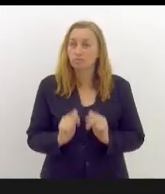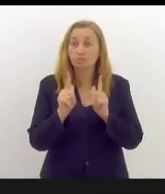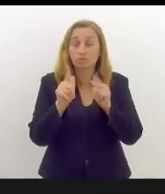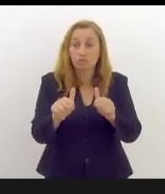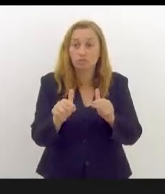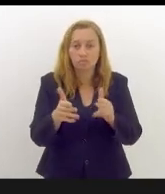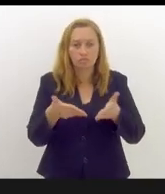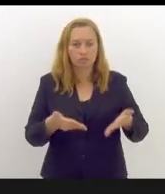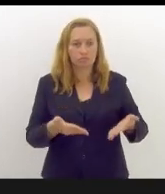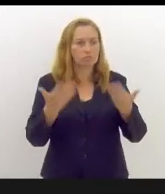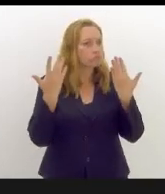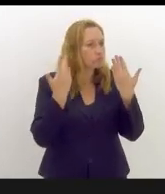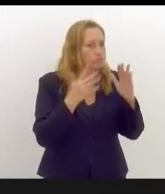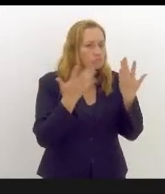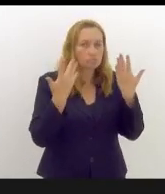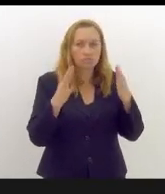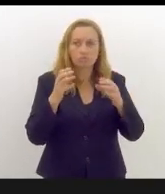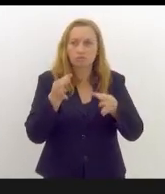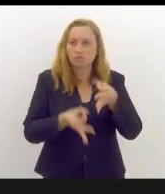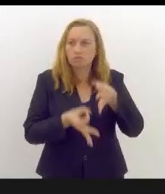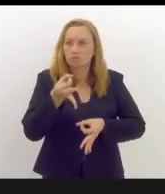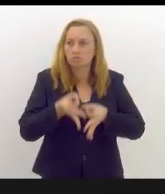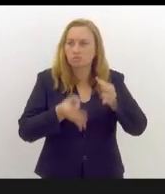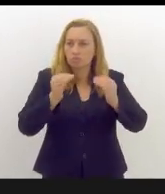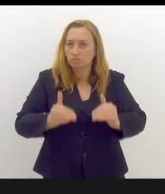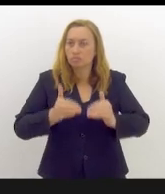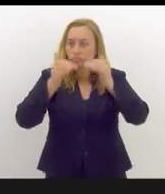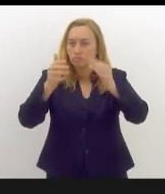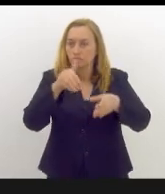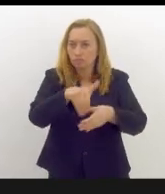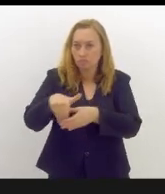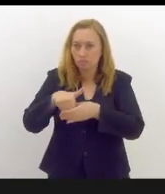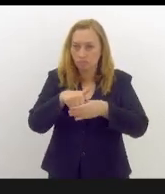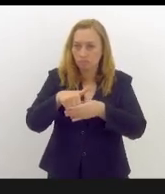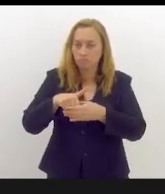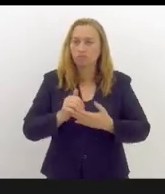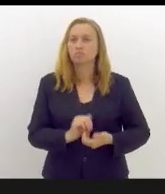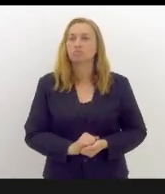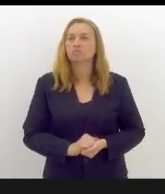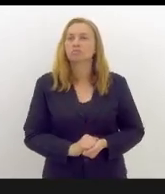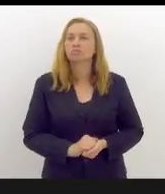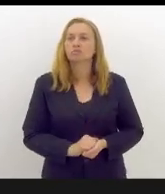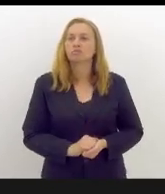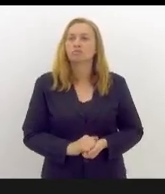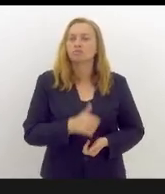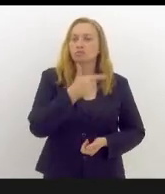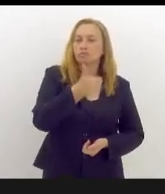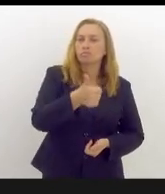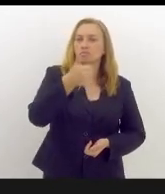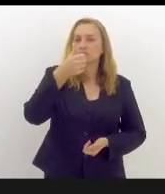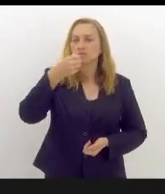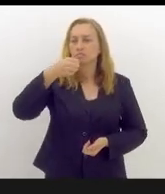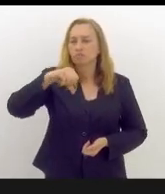para benizar o Tribunal Superior Eleitoral. Eu, desde 1996,